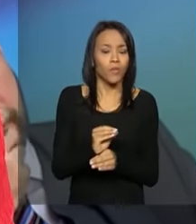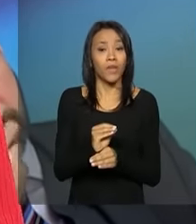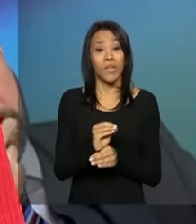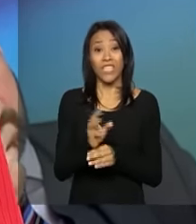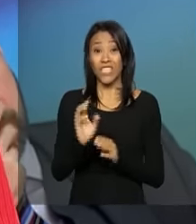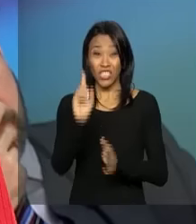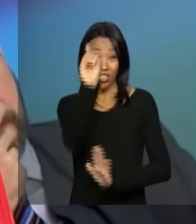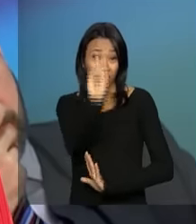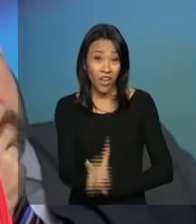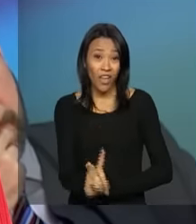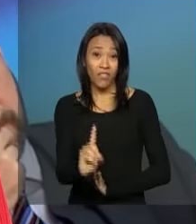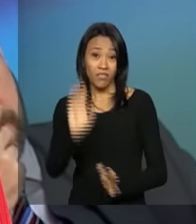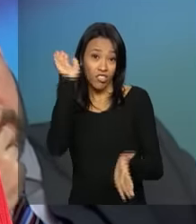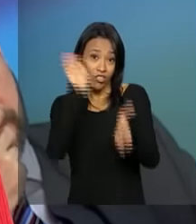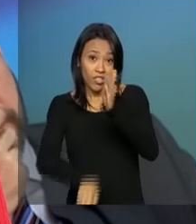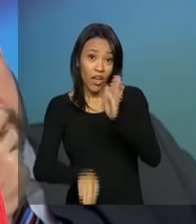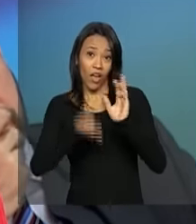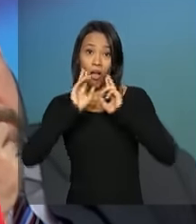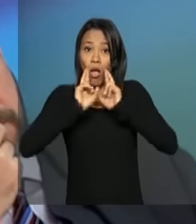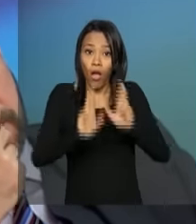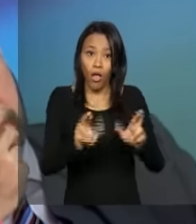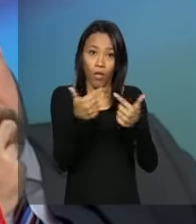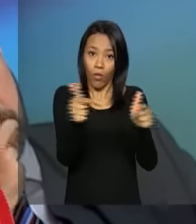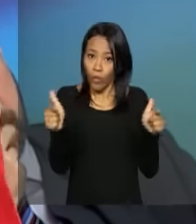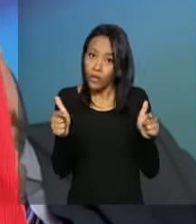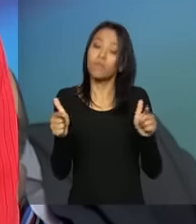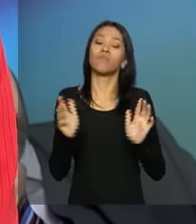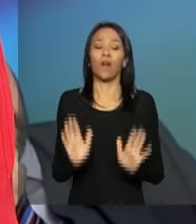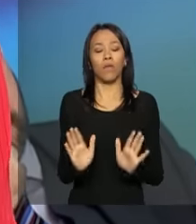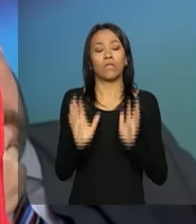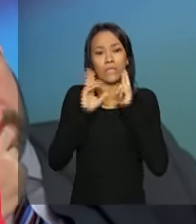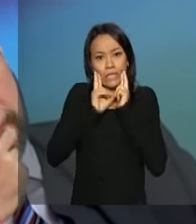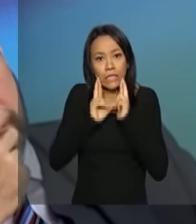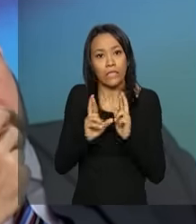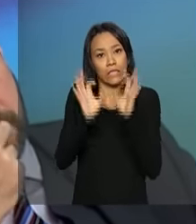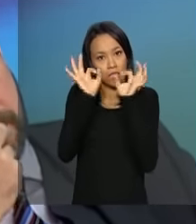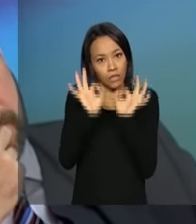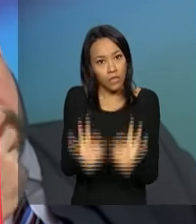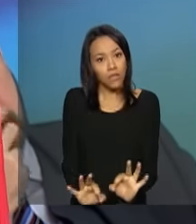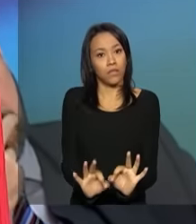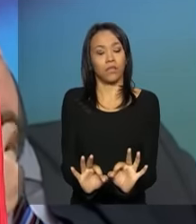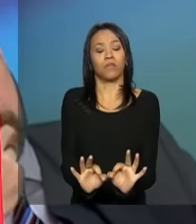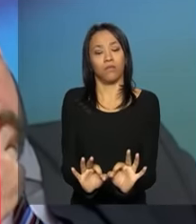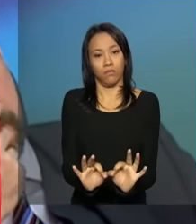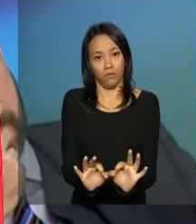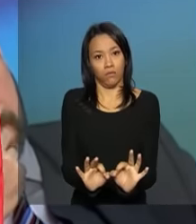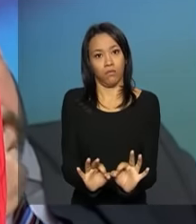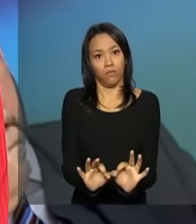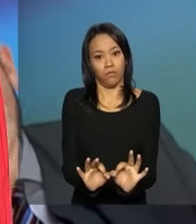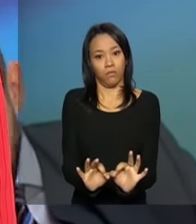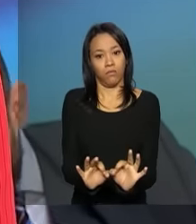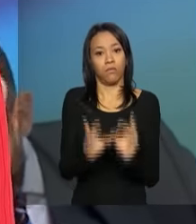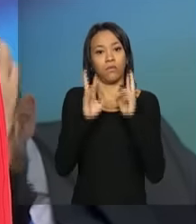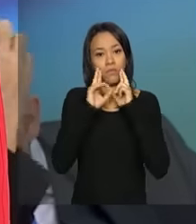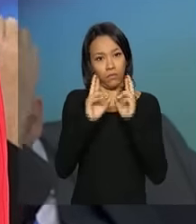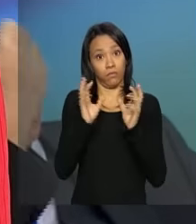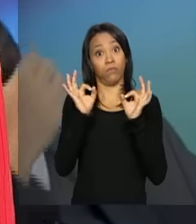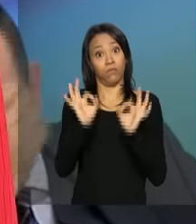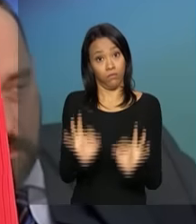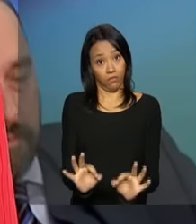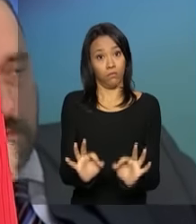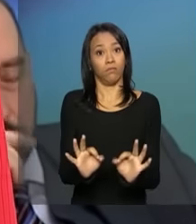direito seria desrespeitado. Então, a celeridade e direito não desrespeitados